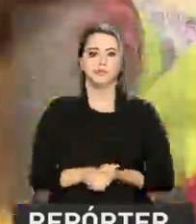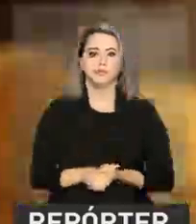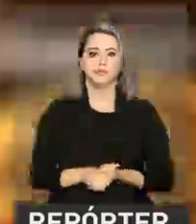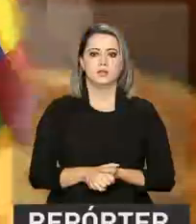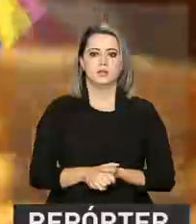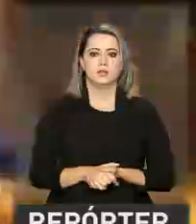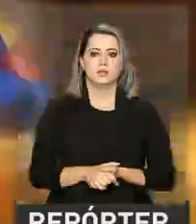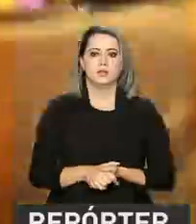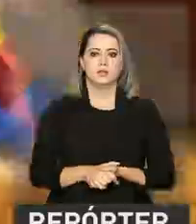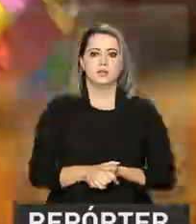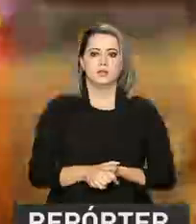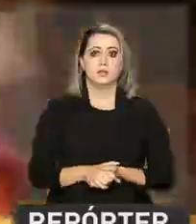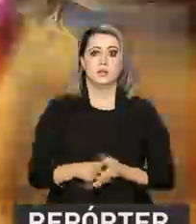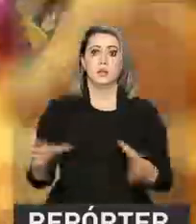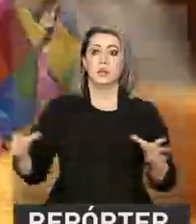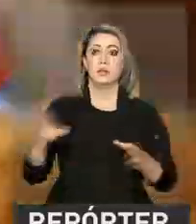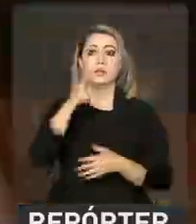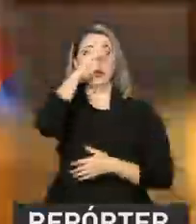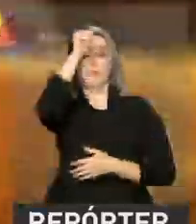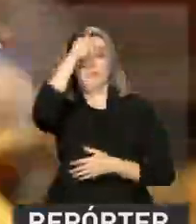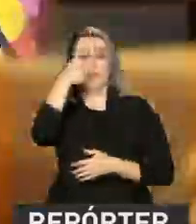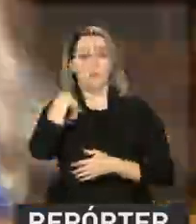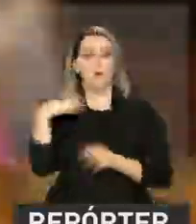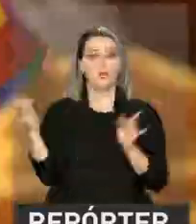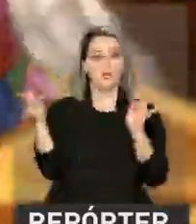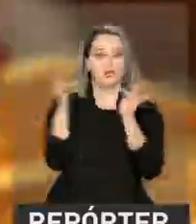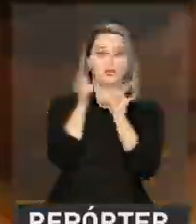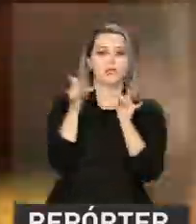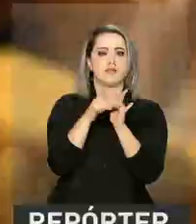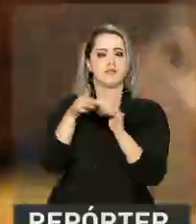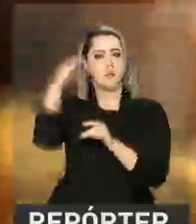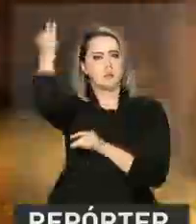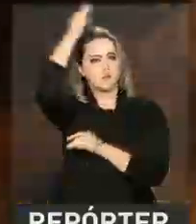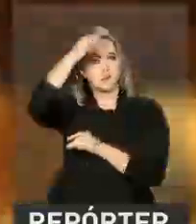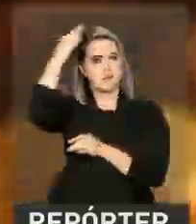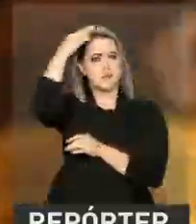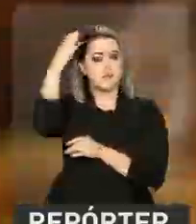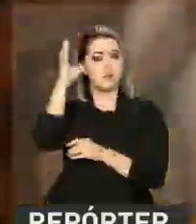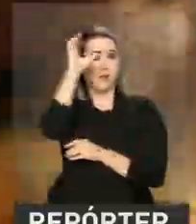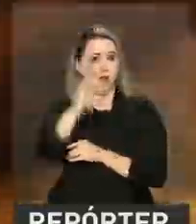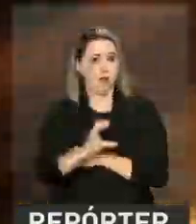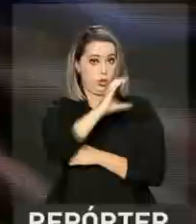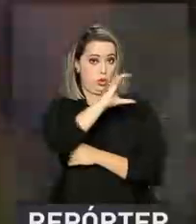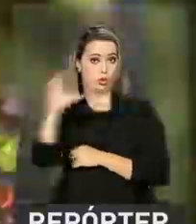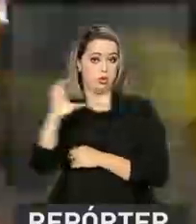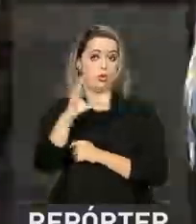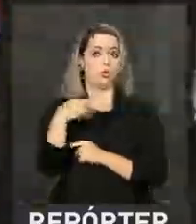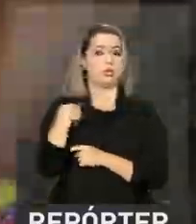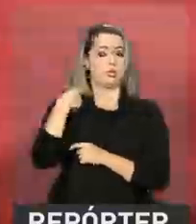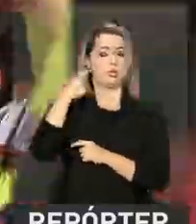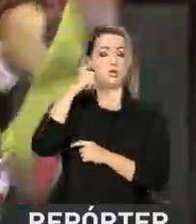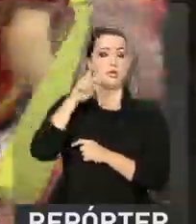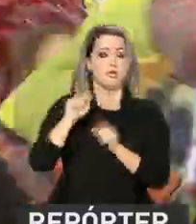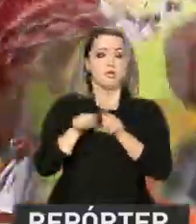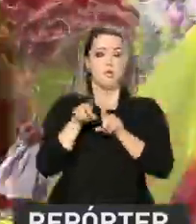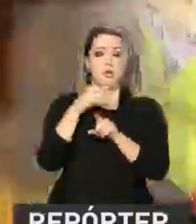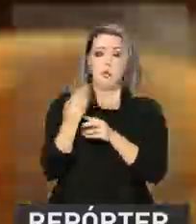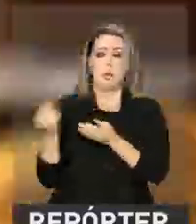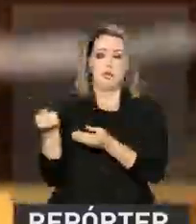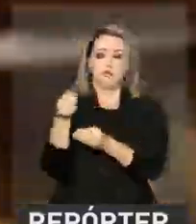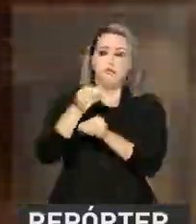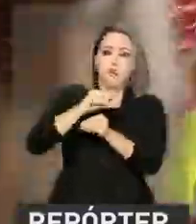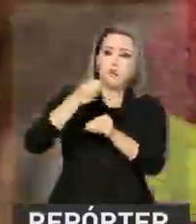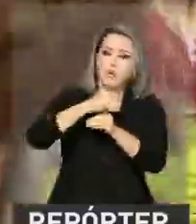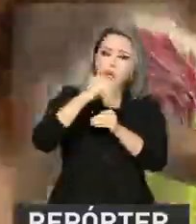Com forte associação aos santos católicos, como Santo Antônio, São João e São Pedro, a festa mistura elementos